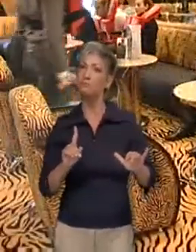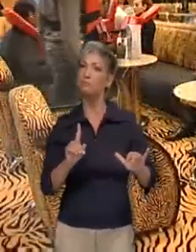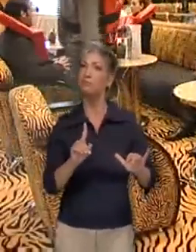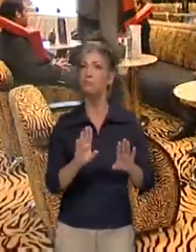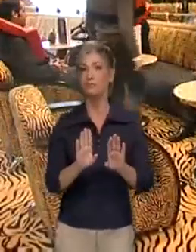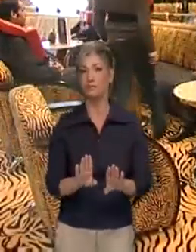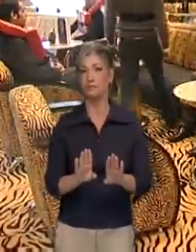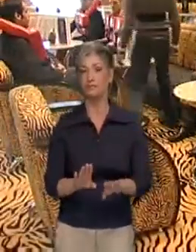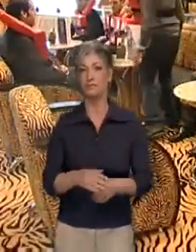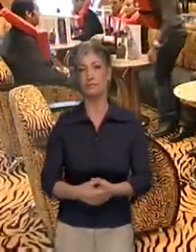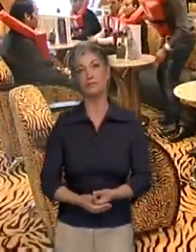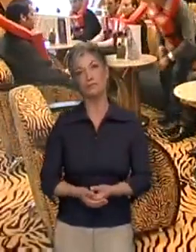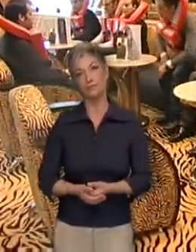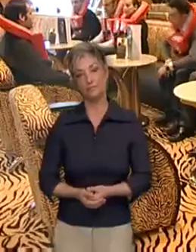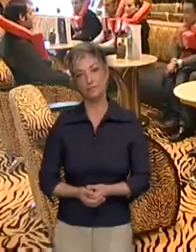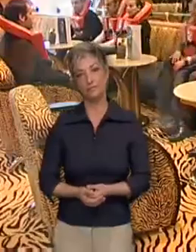dadas pelos tripulantes.